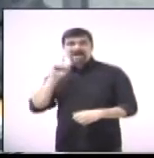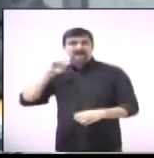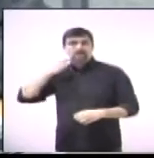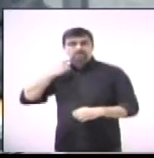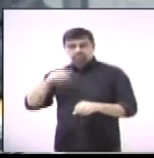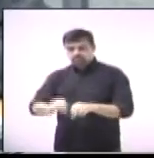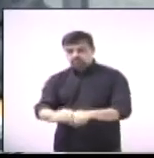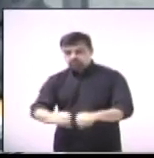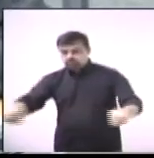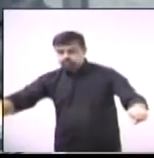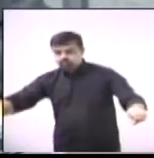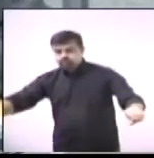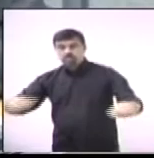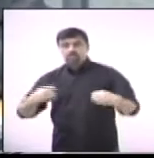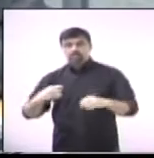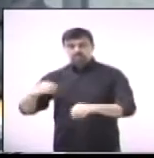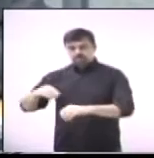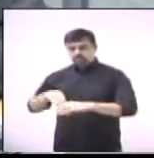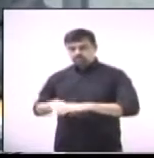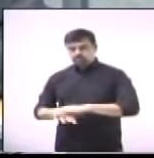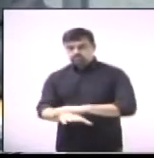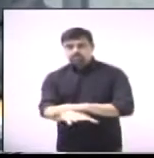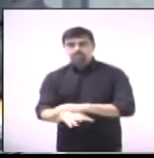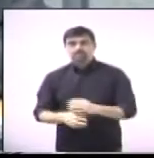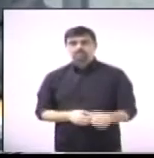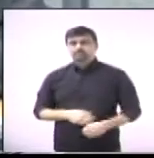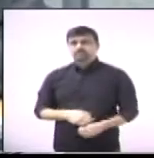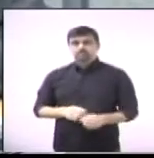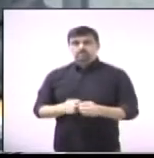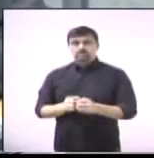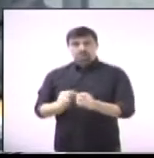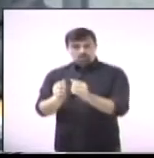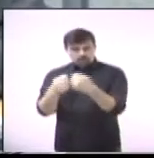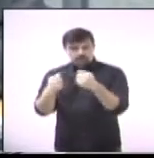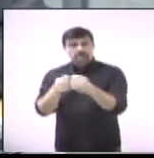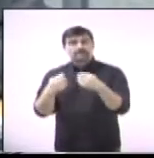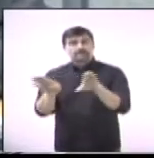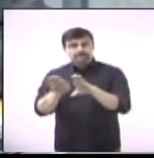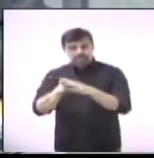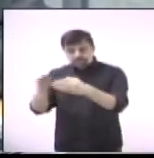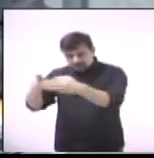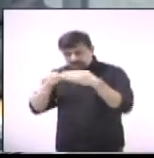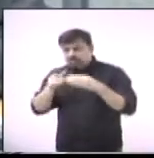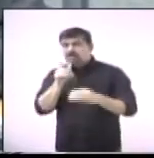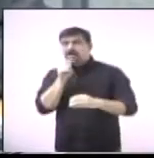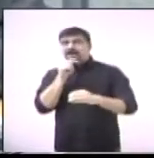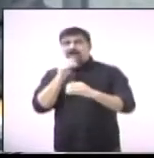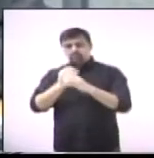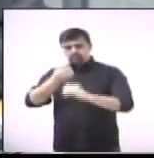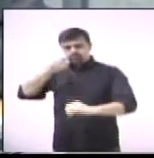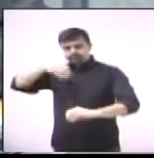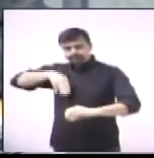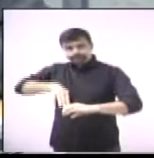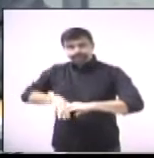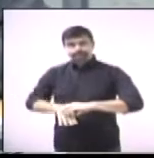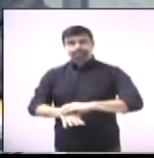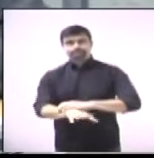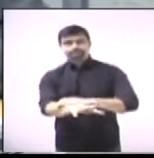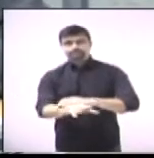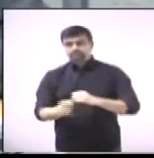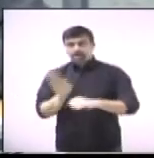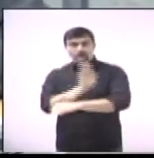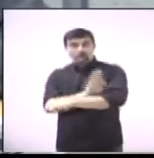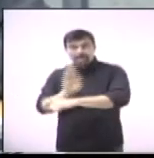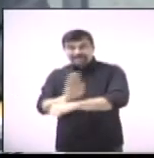Eu lembro que o Marquinhos Fiorella também fez uma para o bairro Bela Vista, para interligação de esgoto, e o Duca Zelato no bairro Betel. E até o